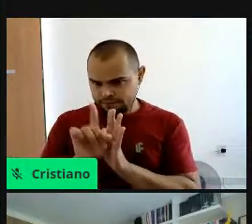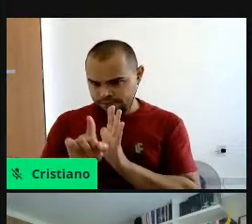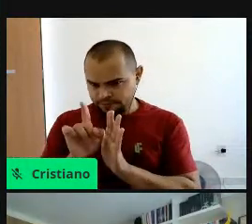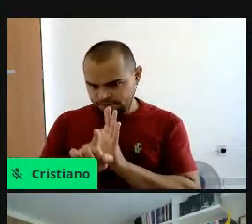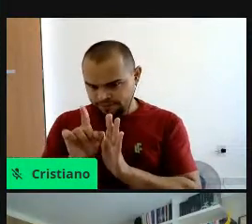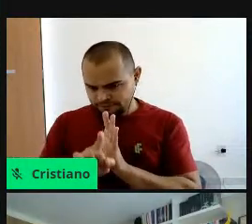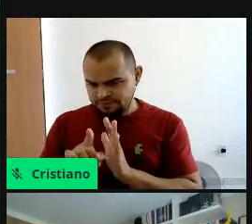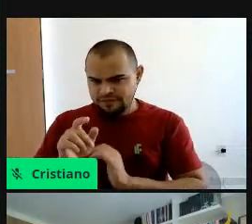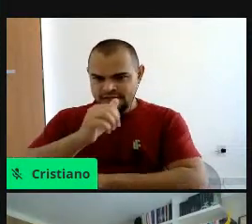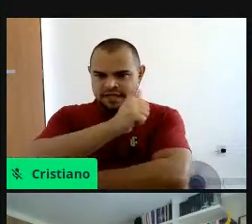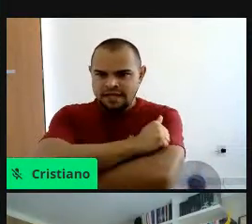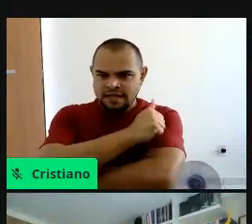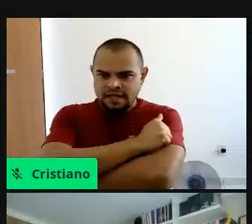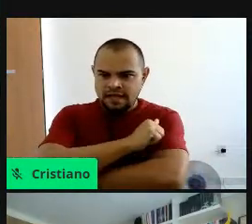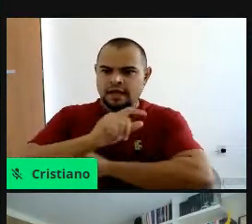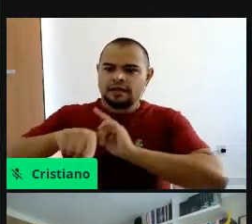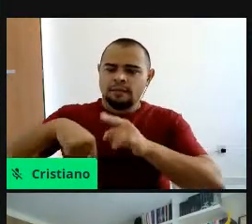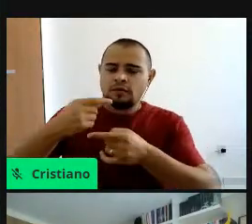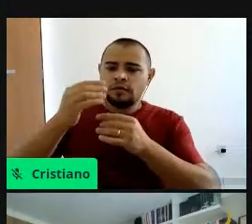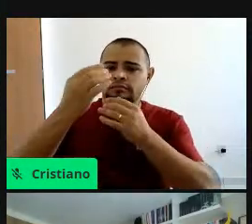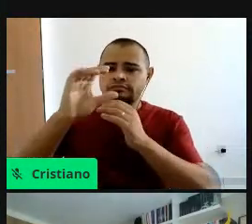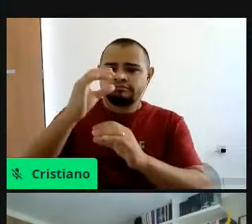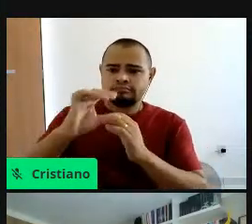aqui dos alunos, e depois os comentários.